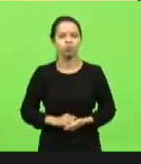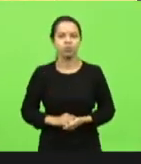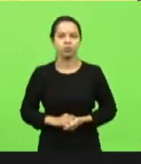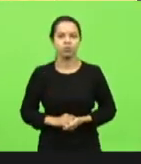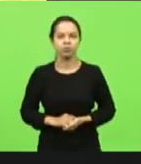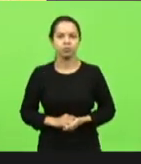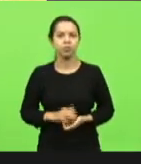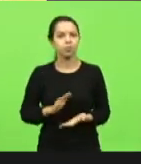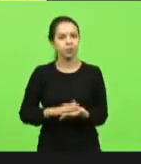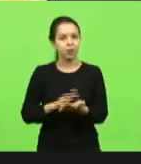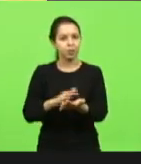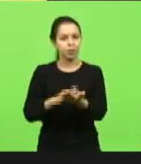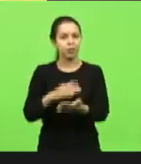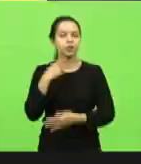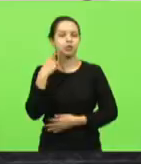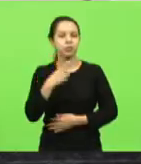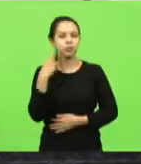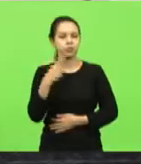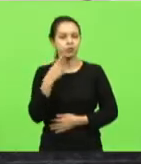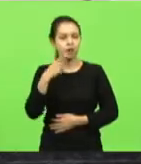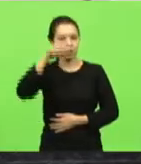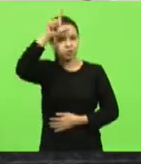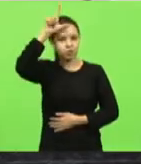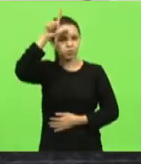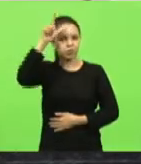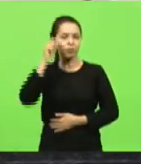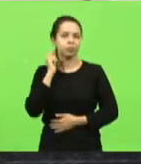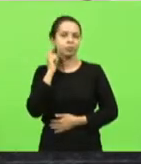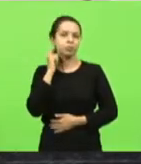parabéns deputado sargento Lima